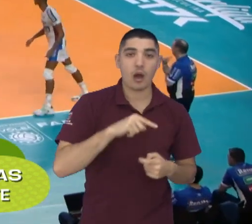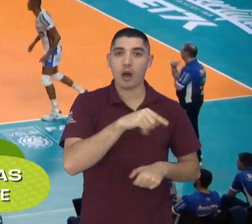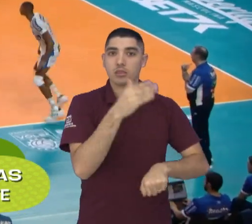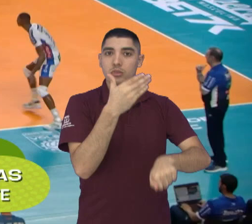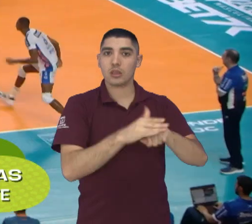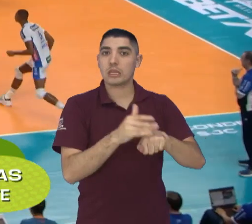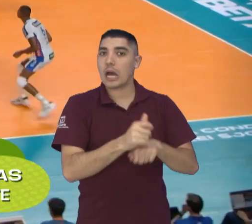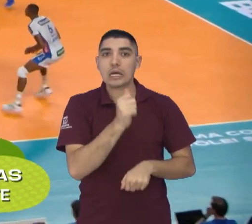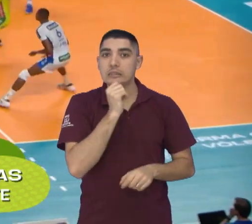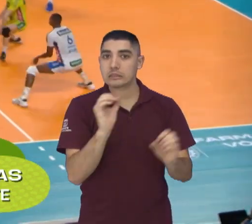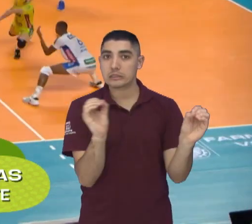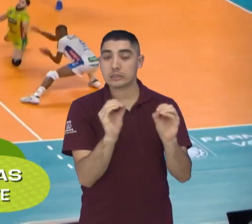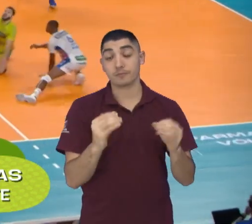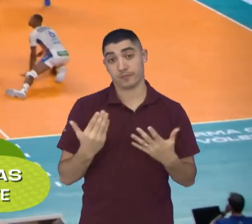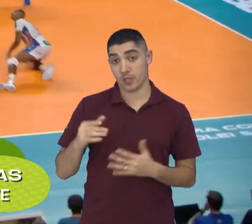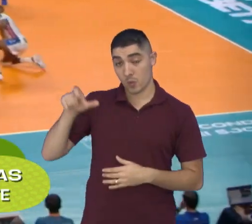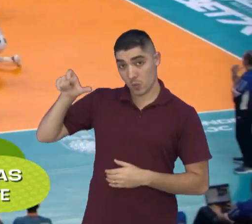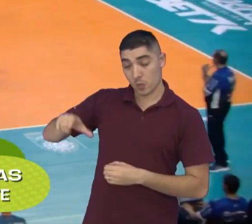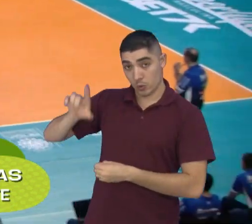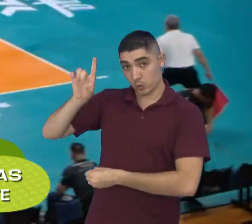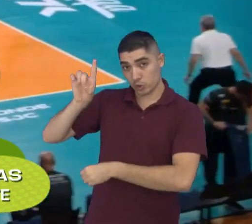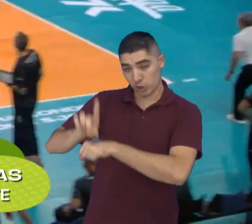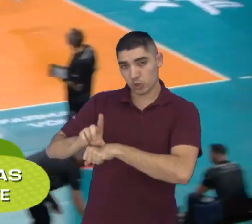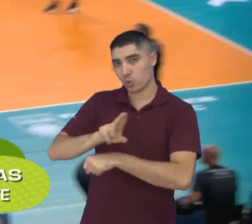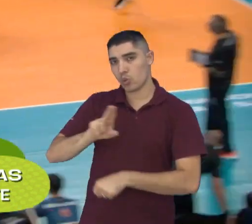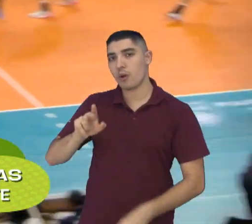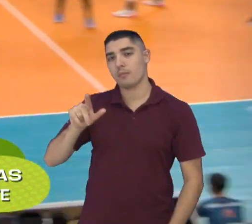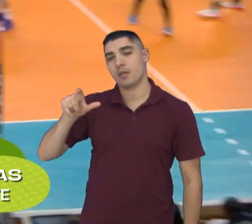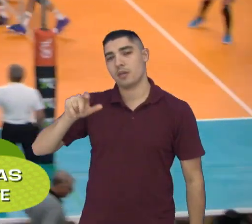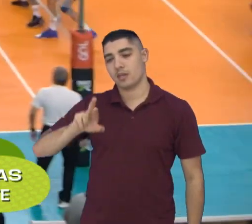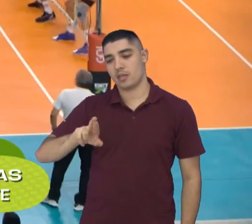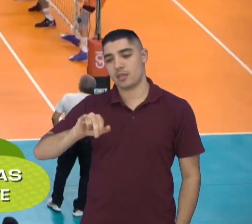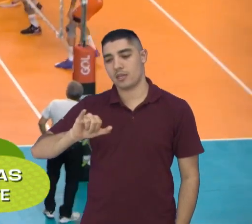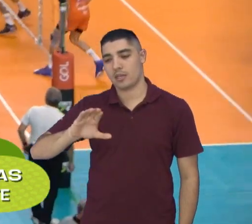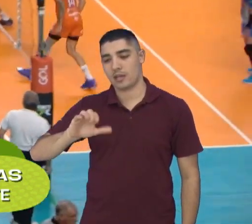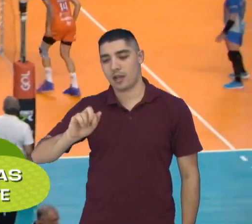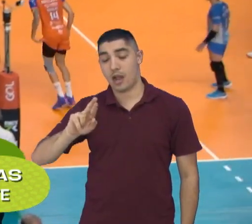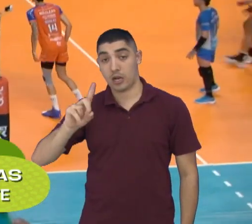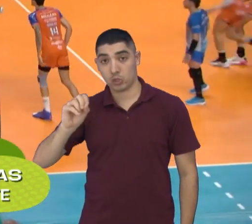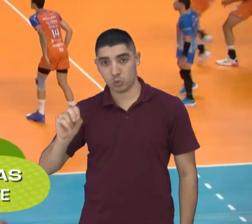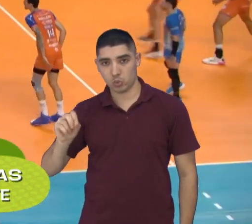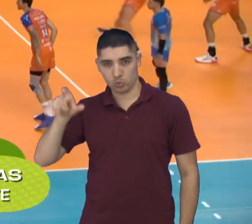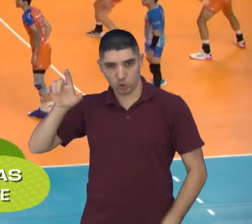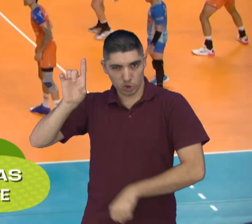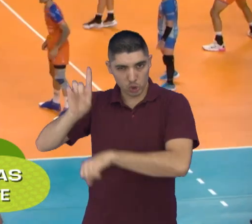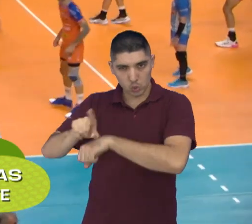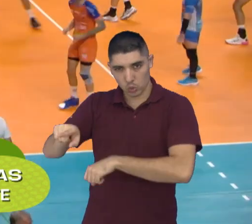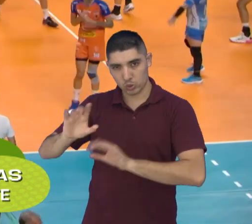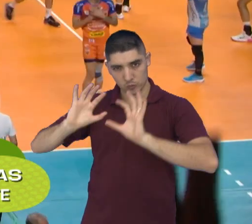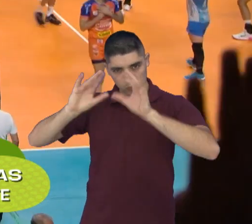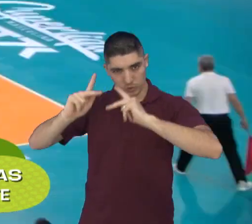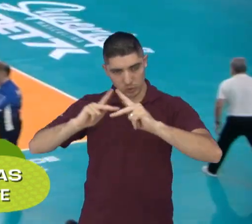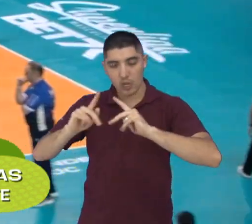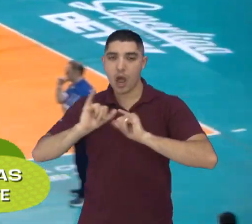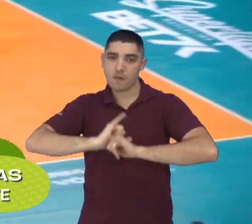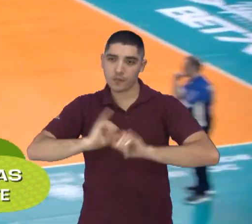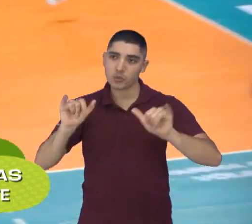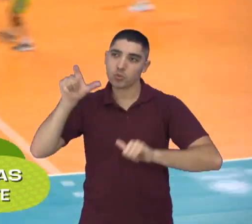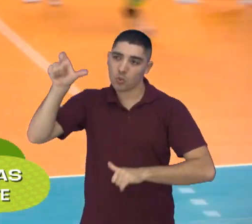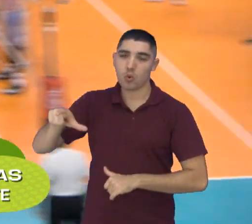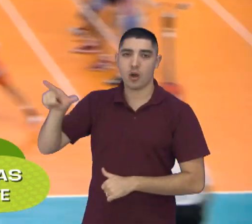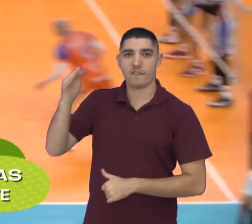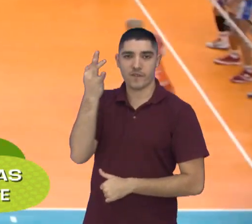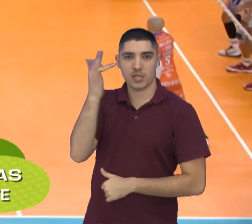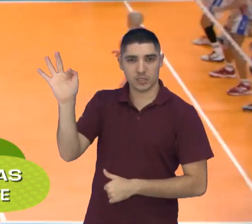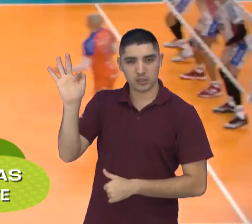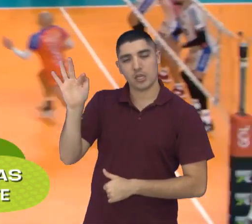diretor técnico da equipe do São José, Ricardo Navajas, pediu o adiamento da partida que seria hoje e ele foi atendido pela CBV. E a